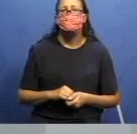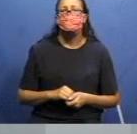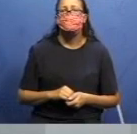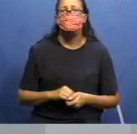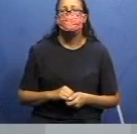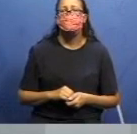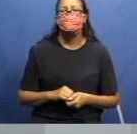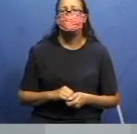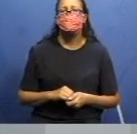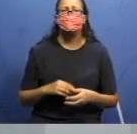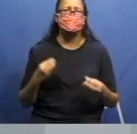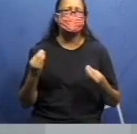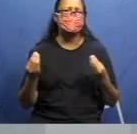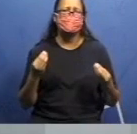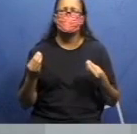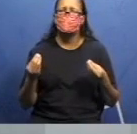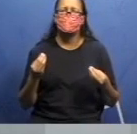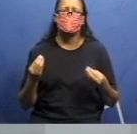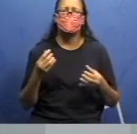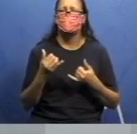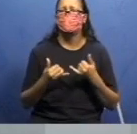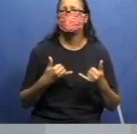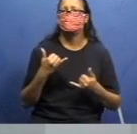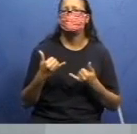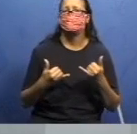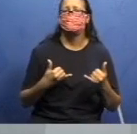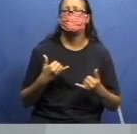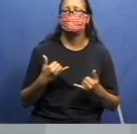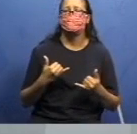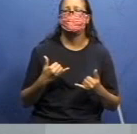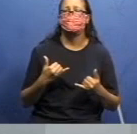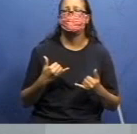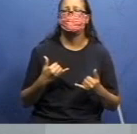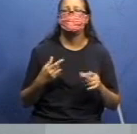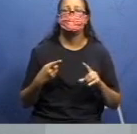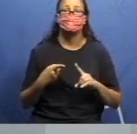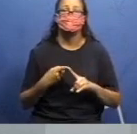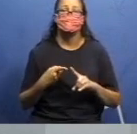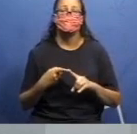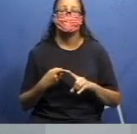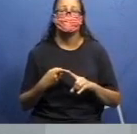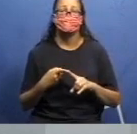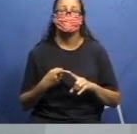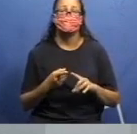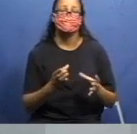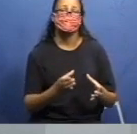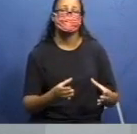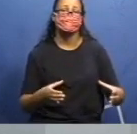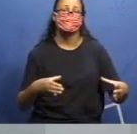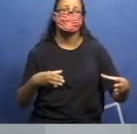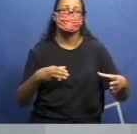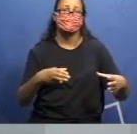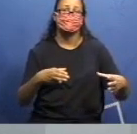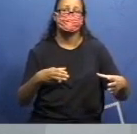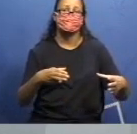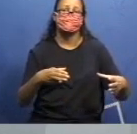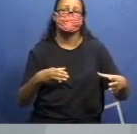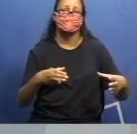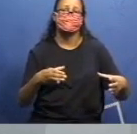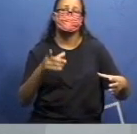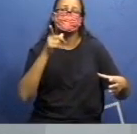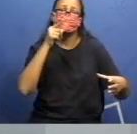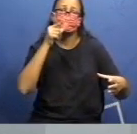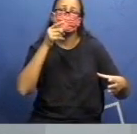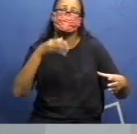E como que a gente vai montar essa brincadeira, então? Então, primeira coisa, nós vamos precisar colocar dentro do recipiente, nós vamos colocar